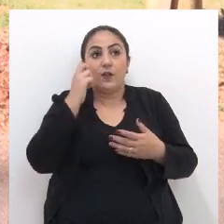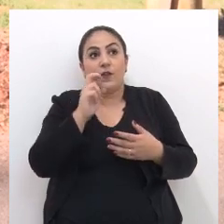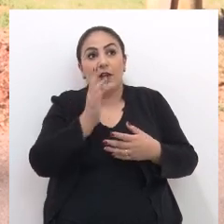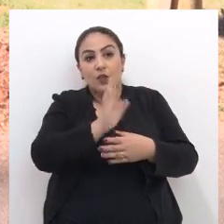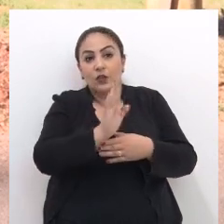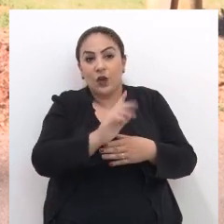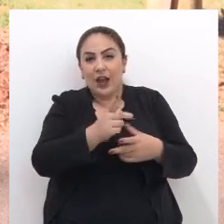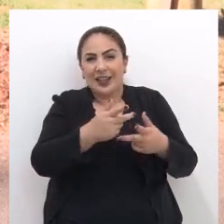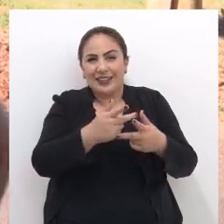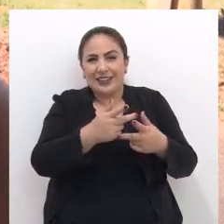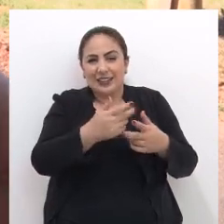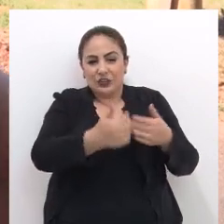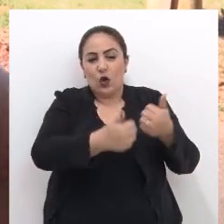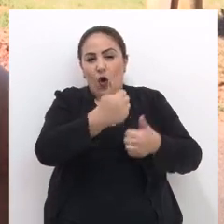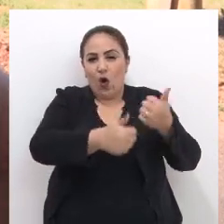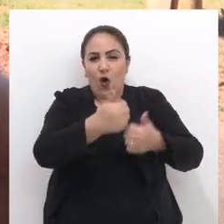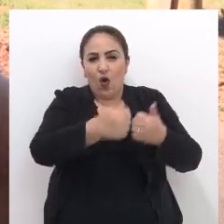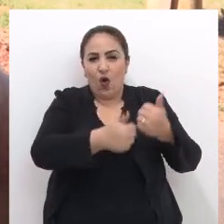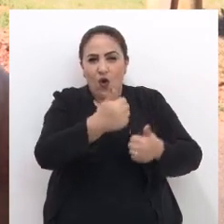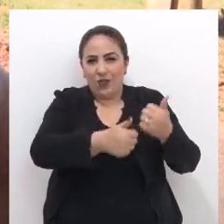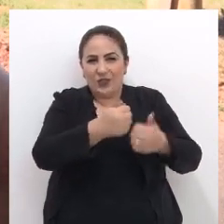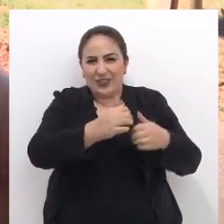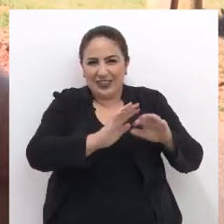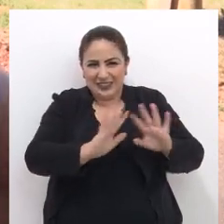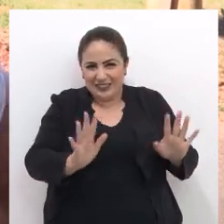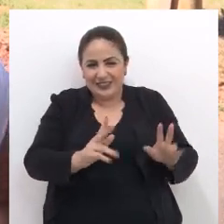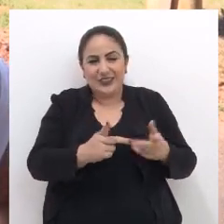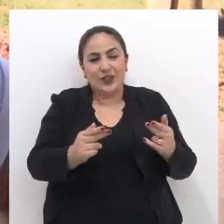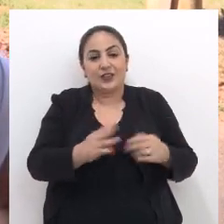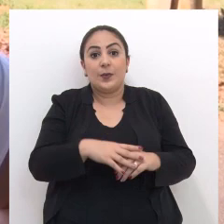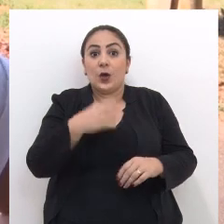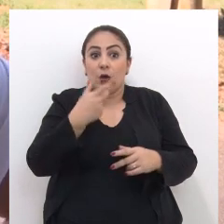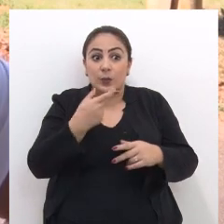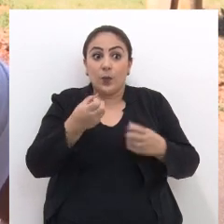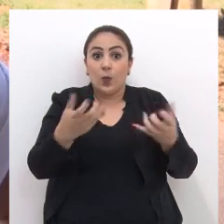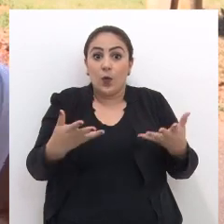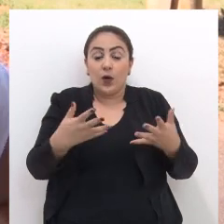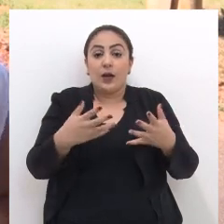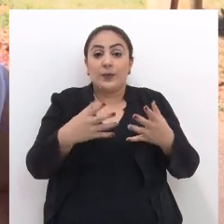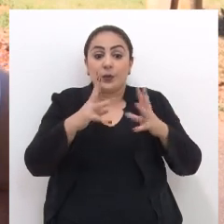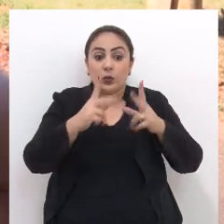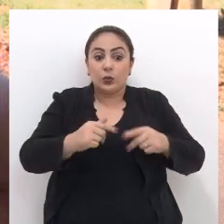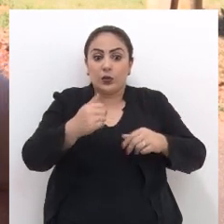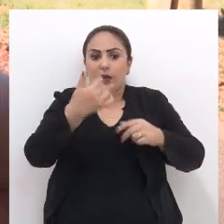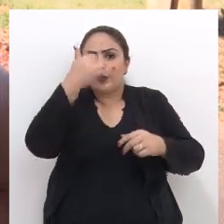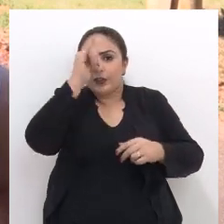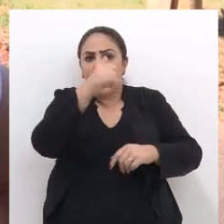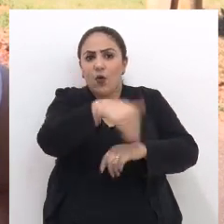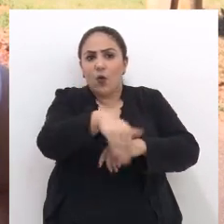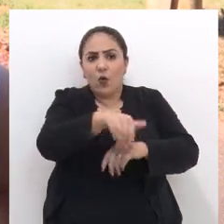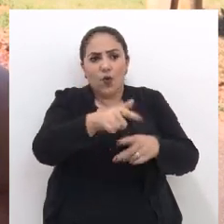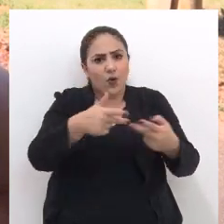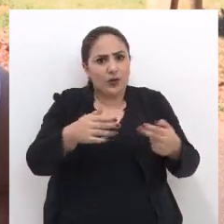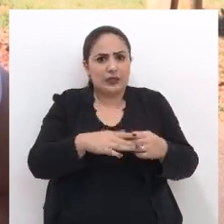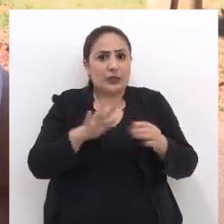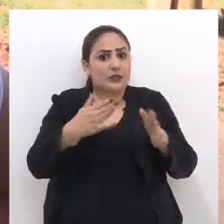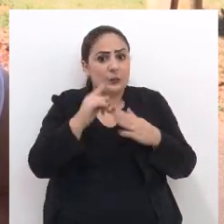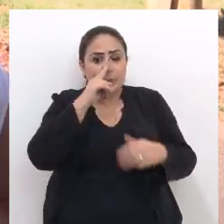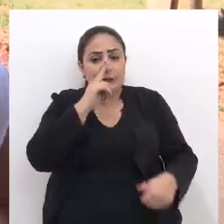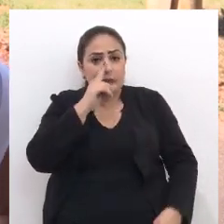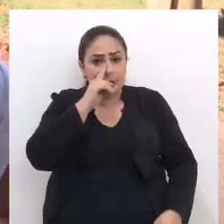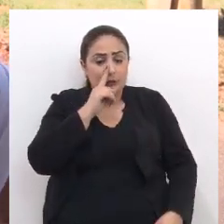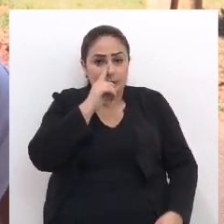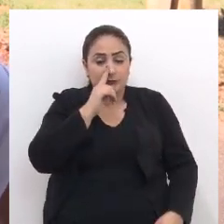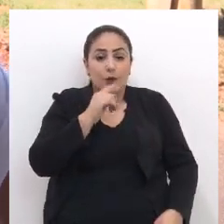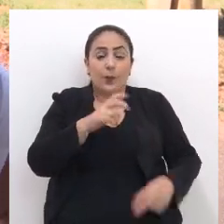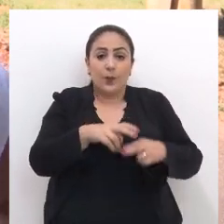assistir um joguinho às vezes que aparecem aí na vila, né? Então é uma coisa boa para todo mundo, para as crianças não estarem na rua, né? É uma coisa